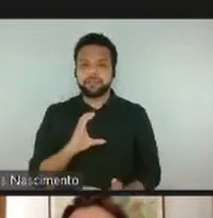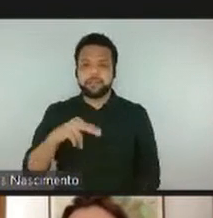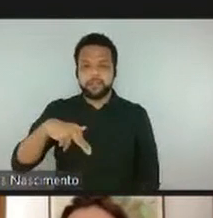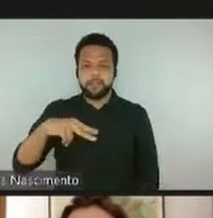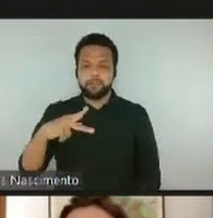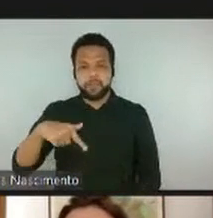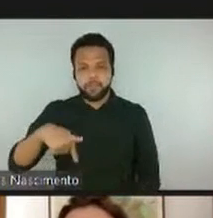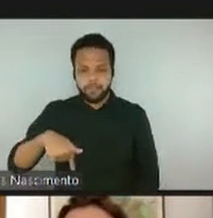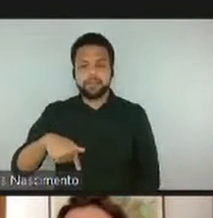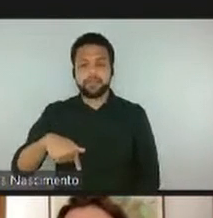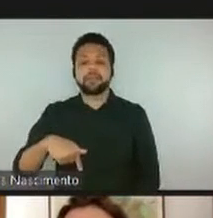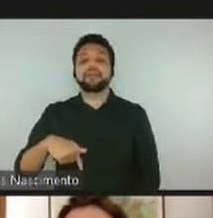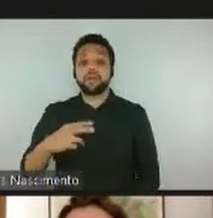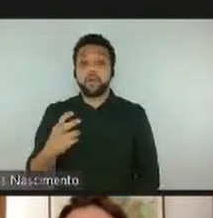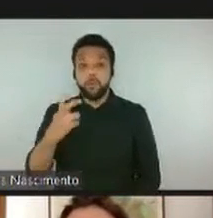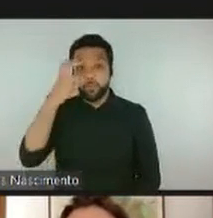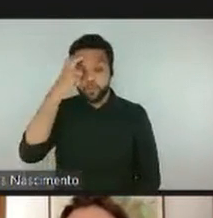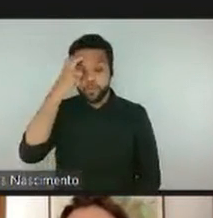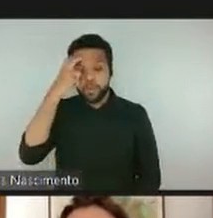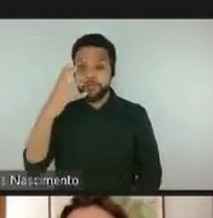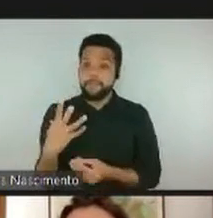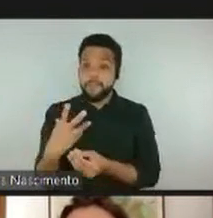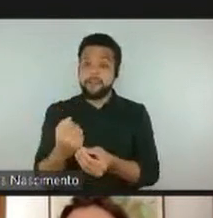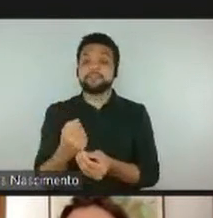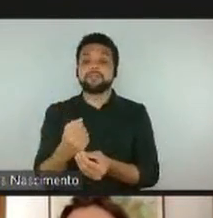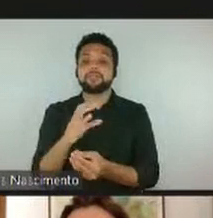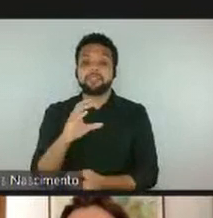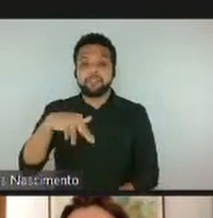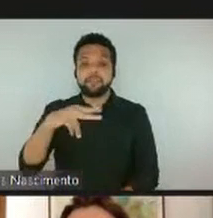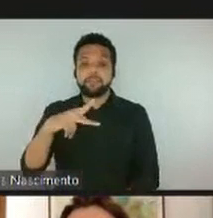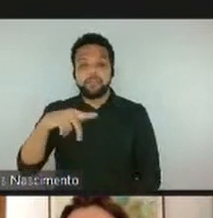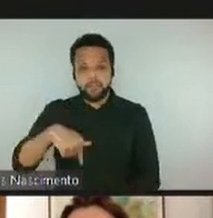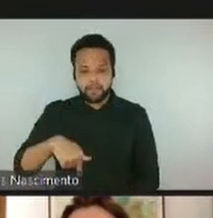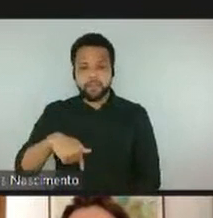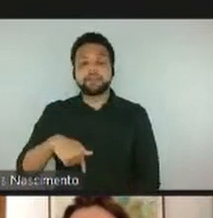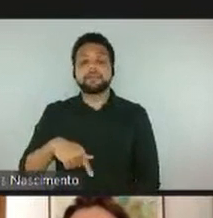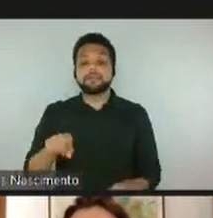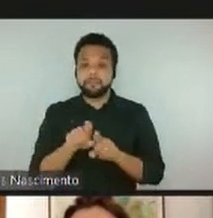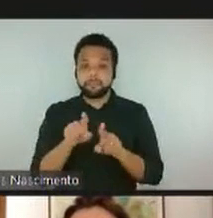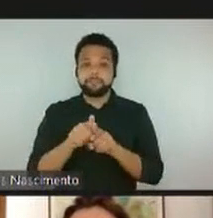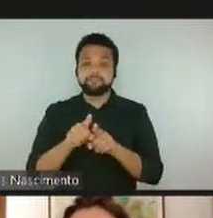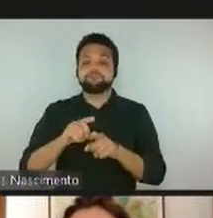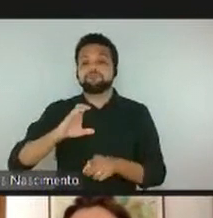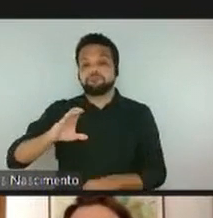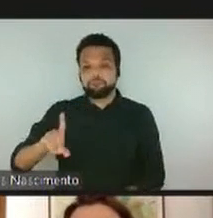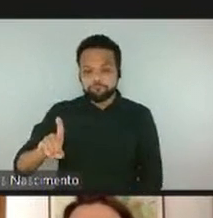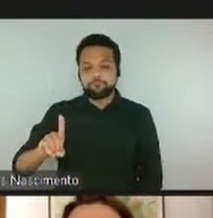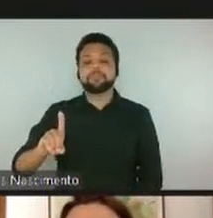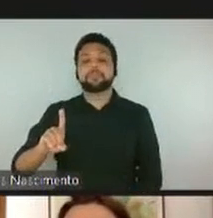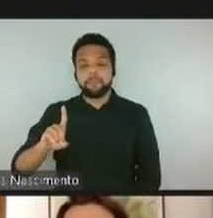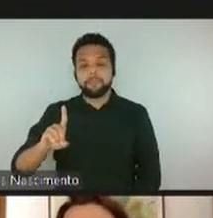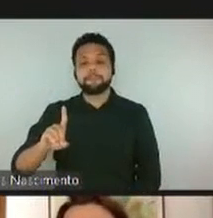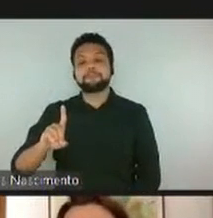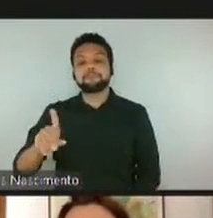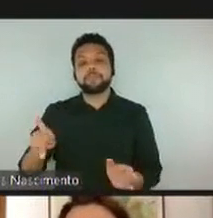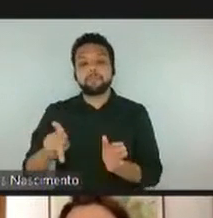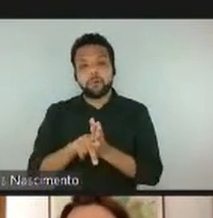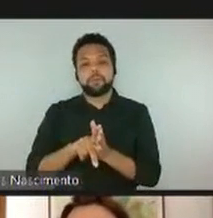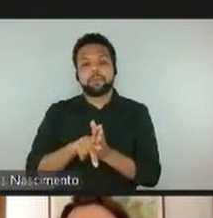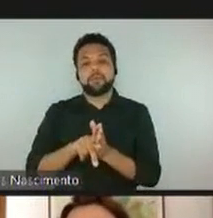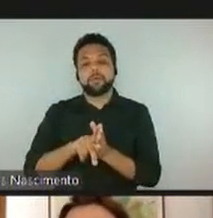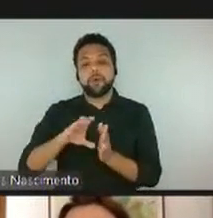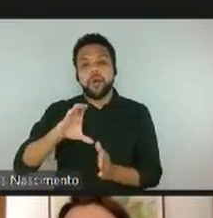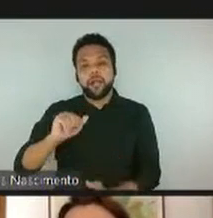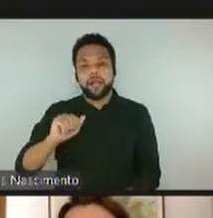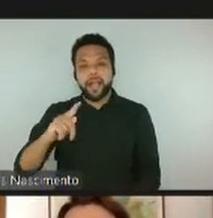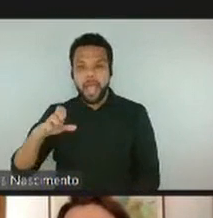Lazio e Turismo CNPq e da Coordenação de Aperfeiçoamento de Pessoal de Nível Superior, CAPES, que permitirá a publicação